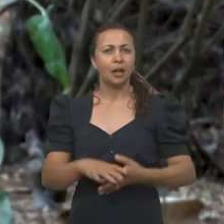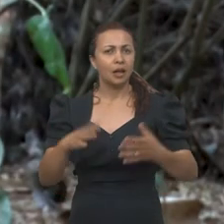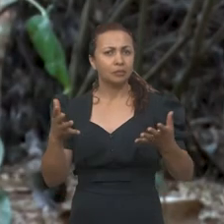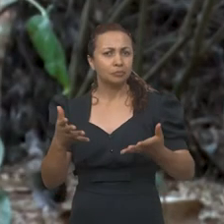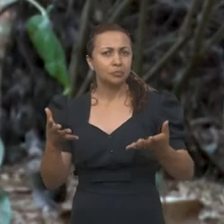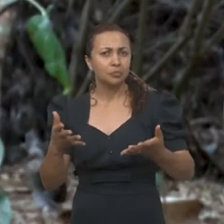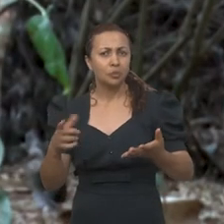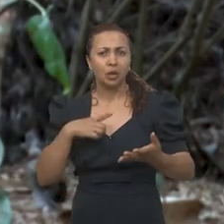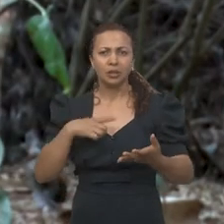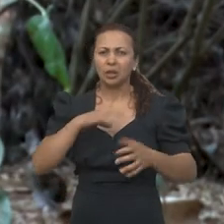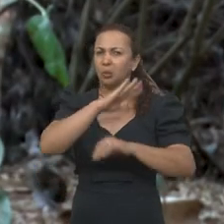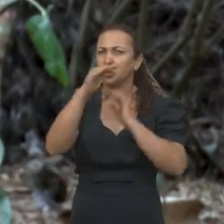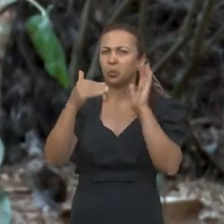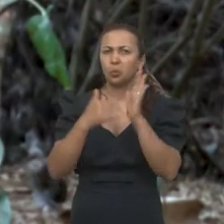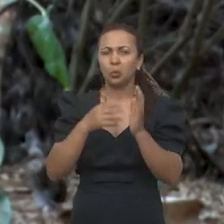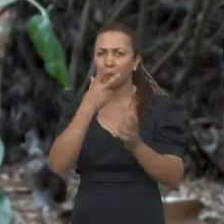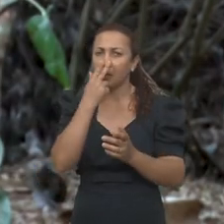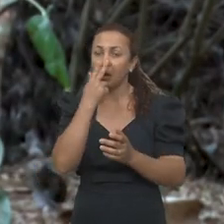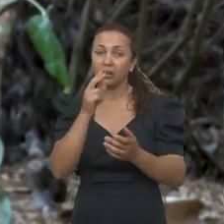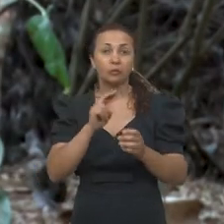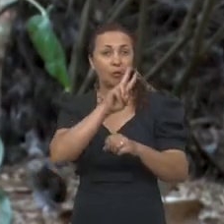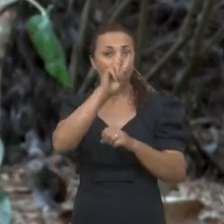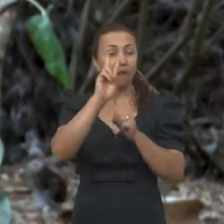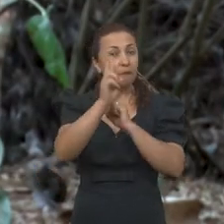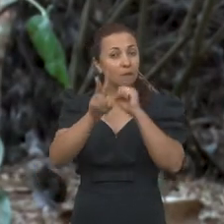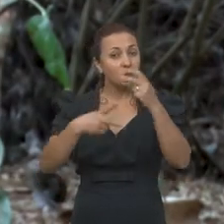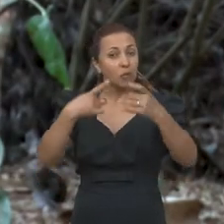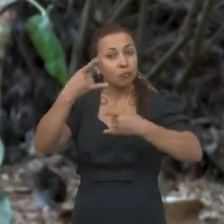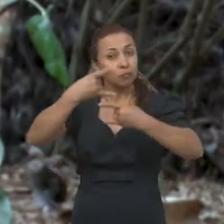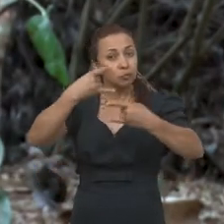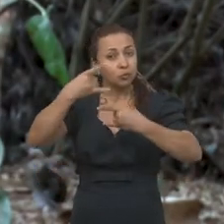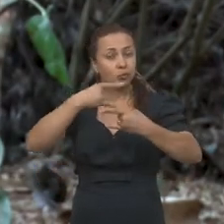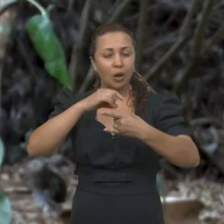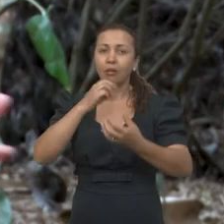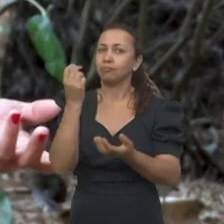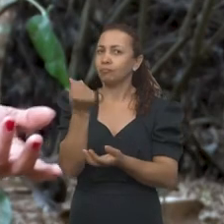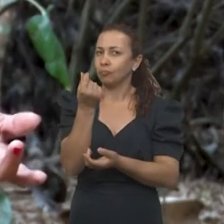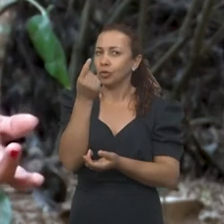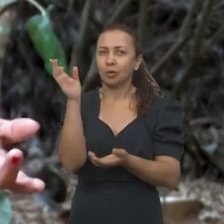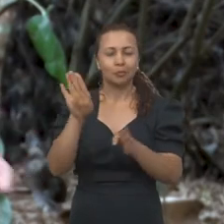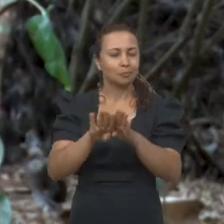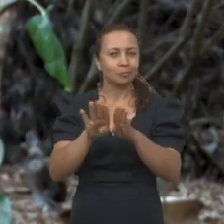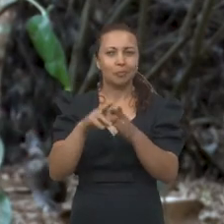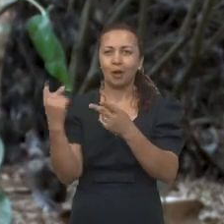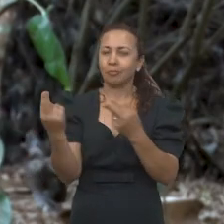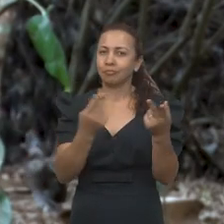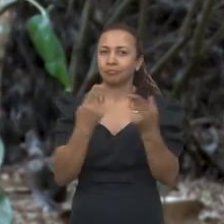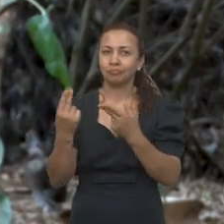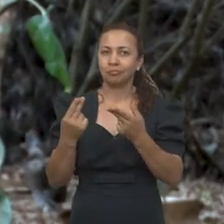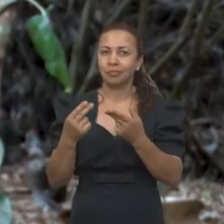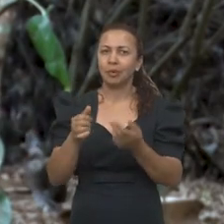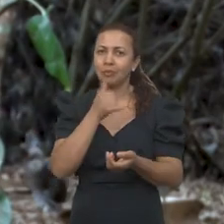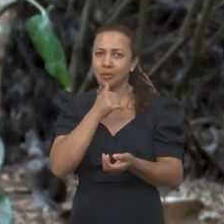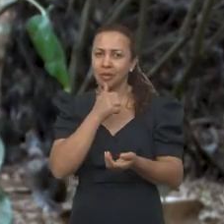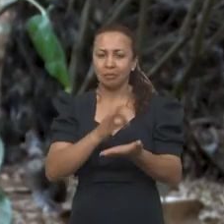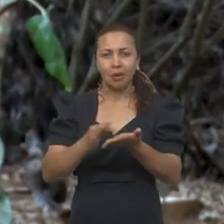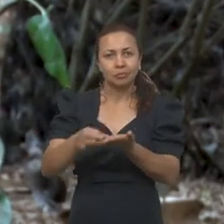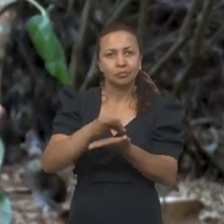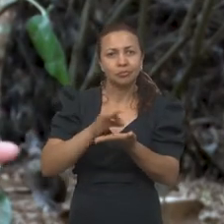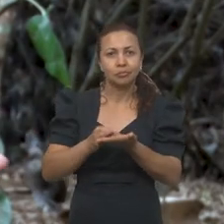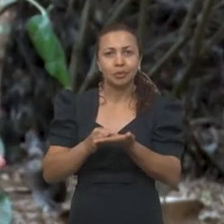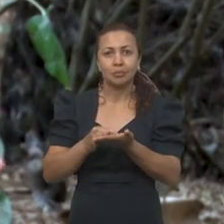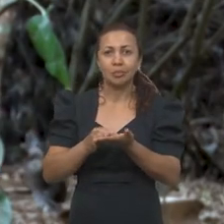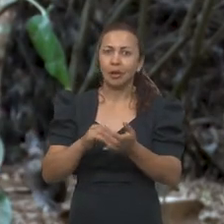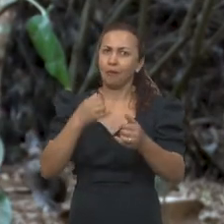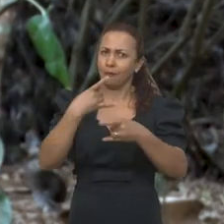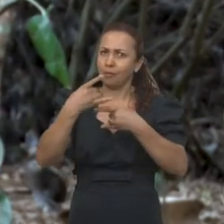Em tempos em que tudo tem se tornado virtual, nem mesmo o dinheiro escapou. Um exemplo disso são as criptomoedas. Mas o